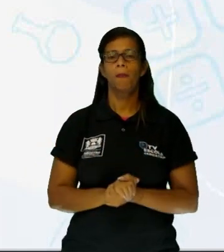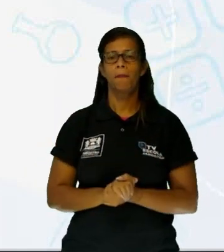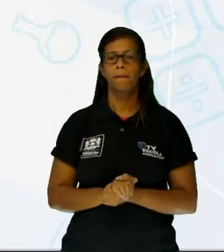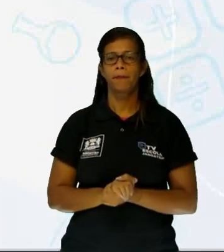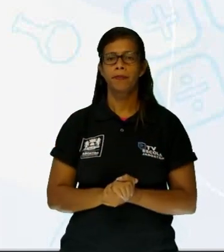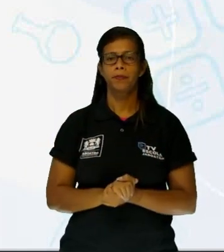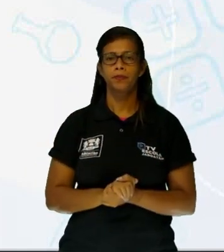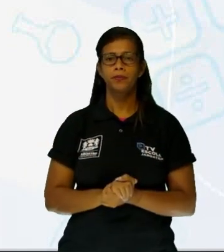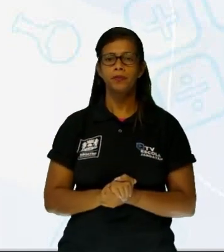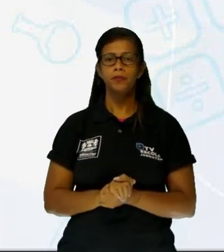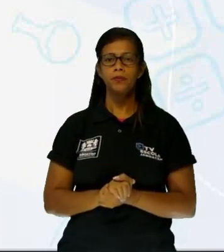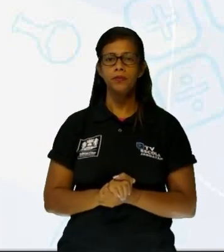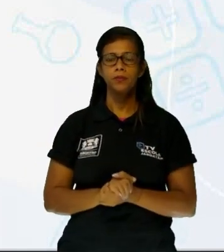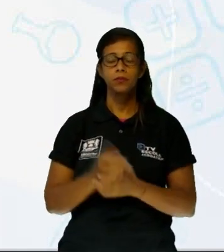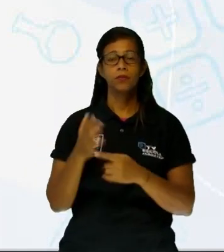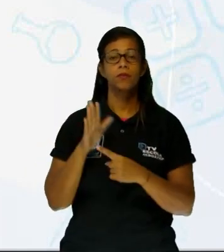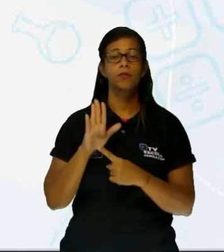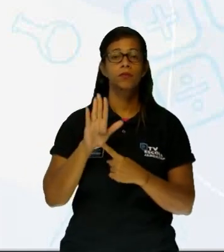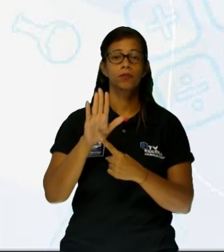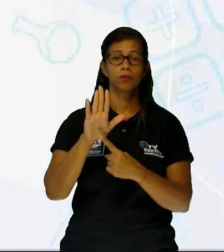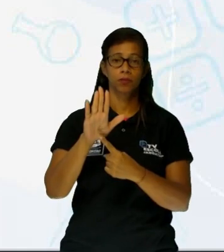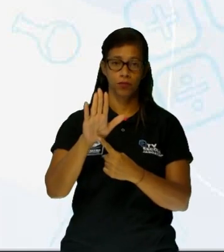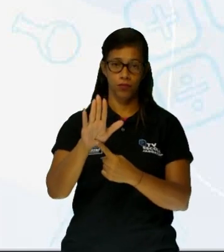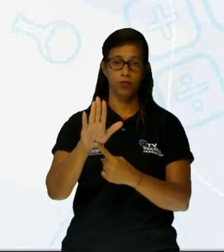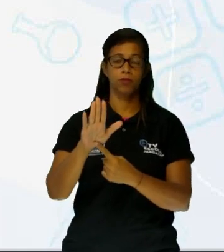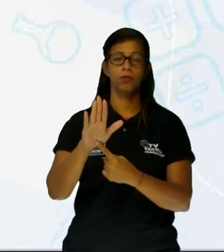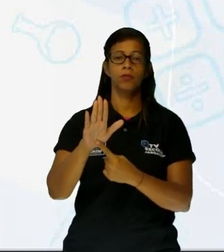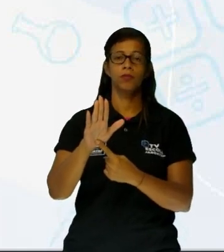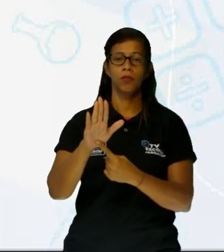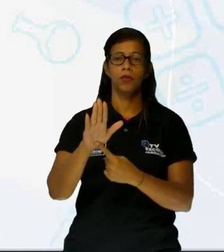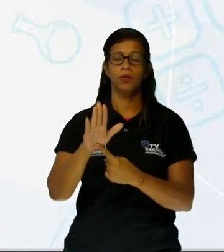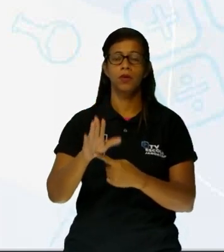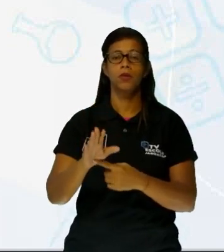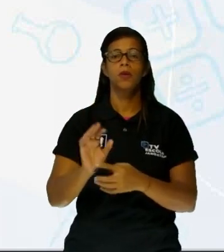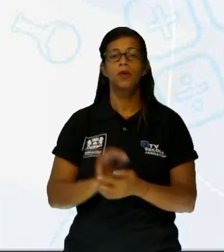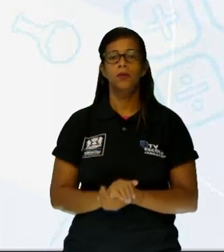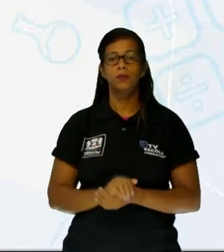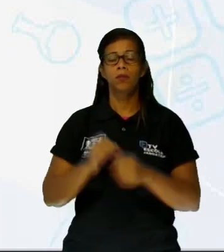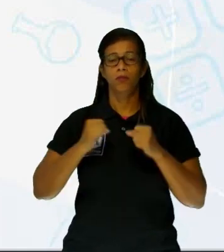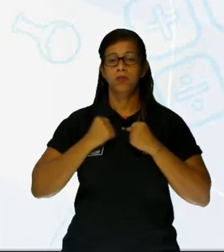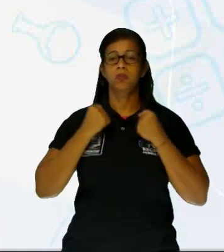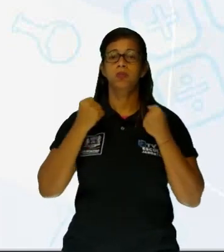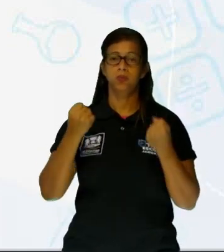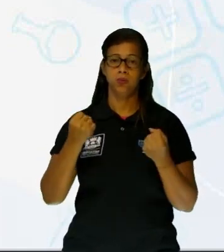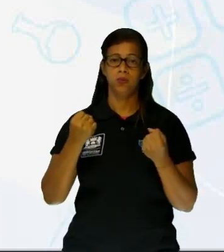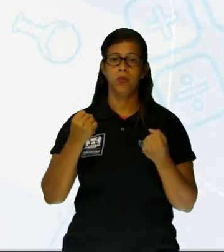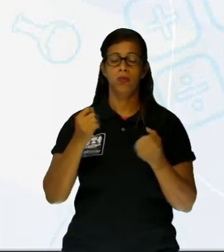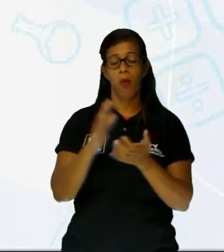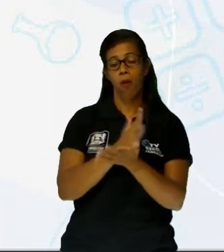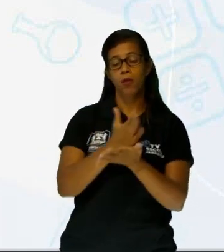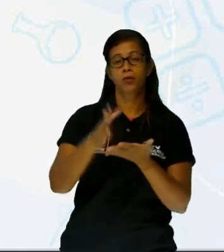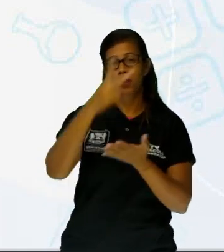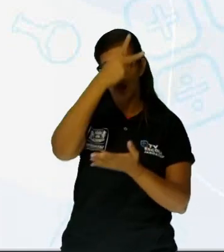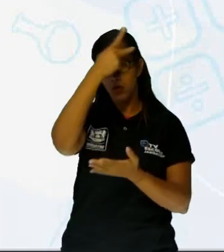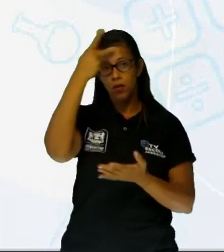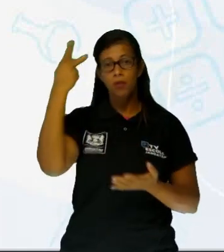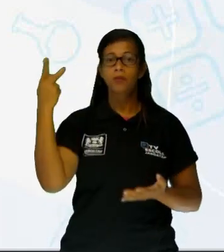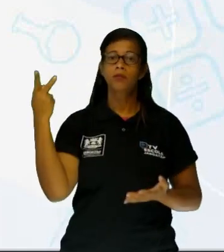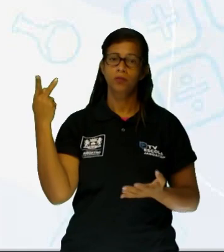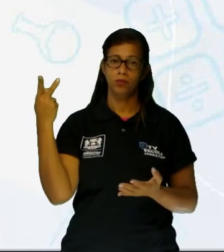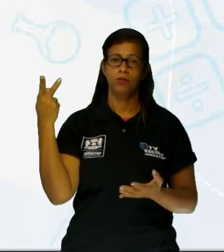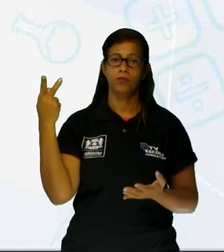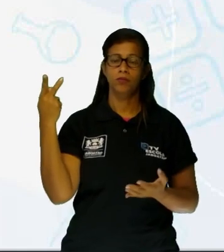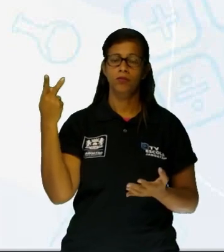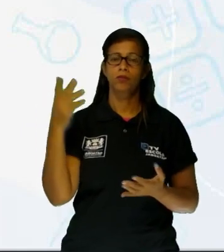só das autoridades, mas de uma parcial da população. Aí a gente vê que esse item E também pode ser um forte candidato para a resposta, porque a gente